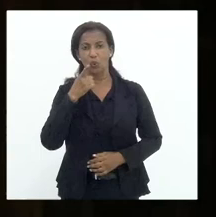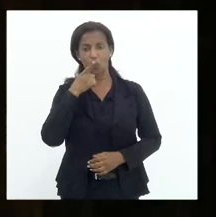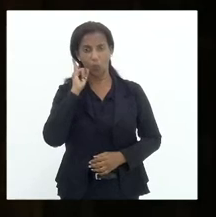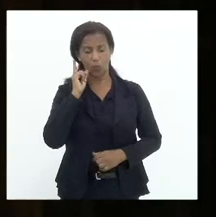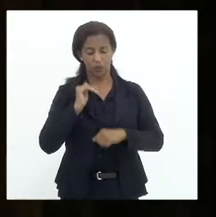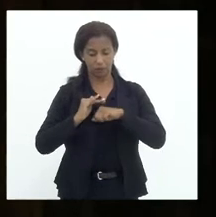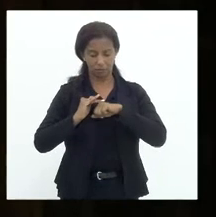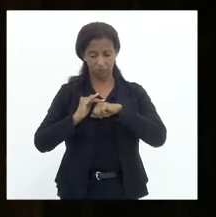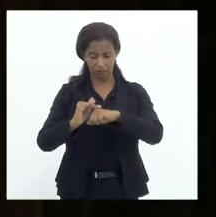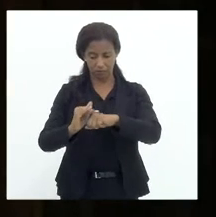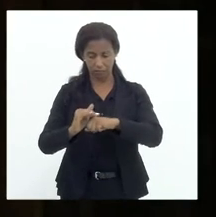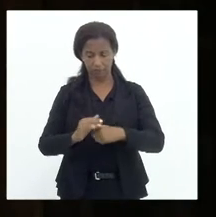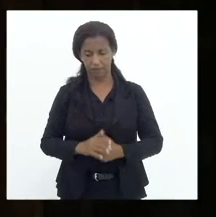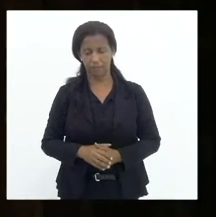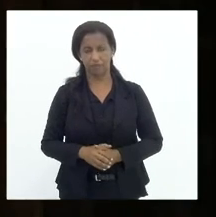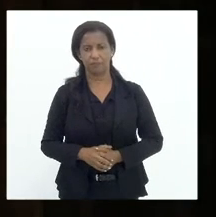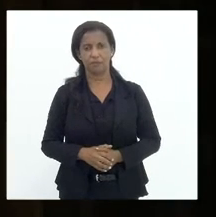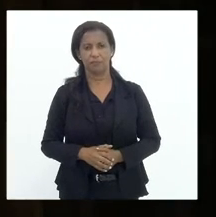dizia